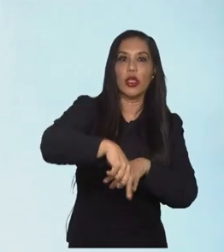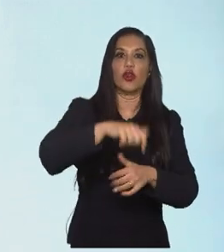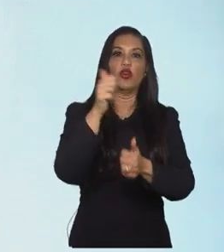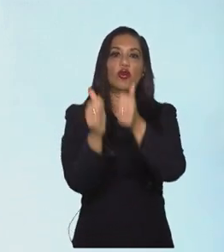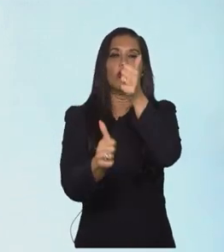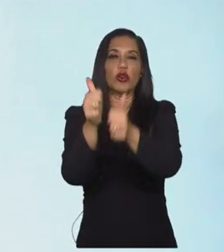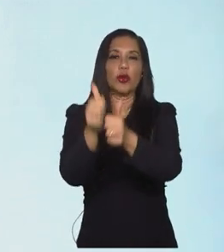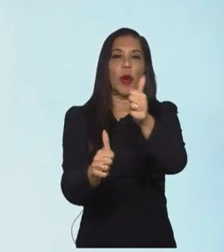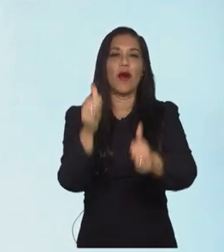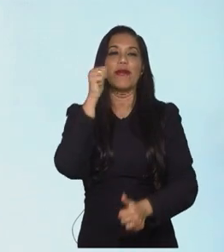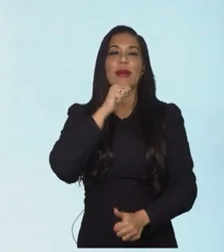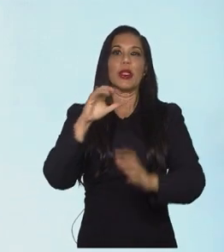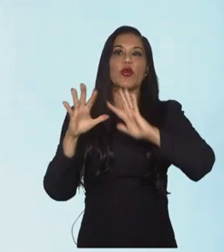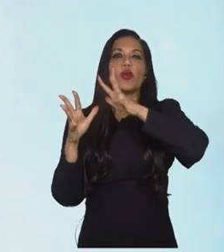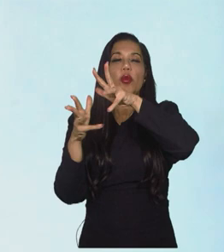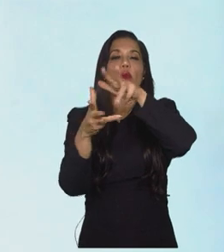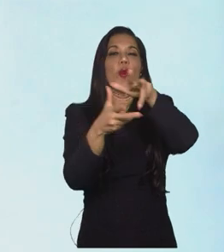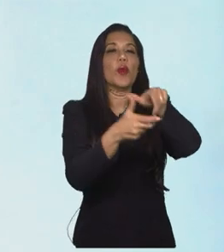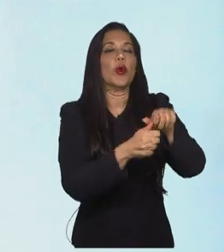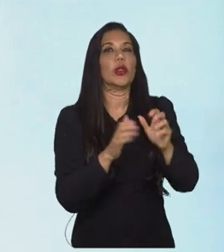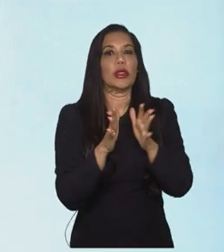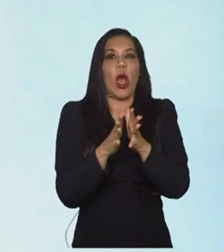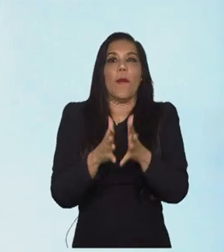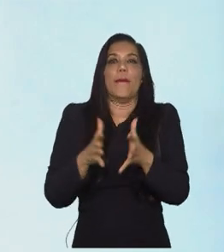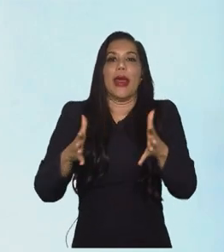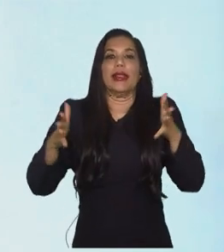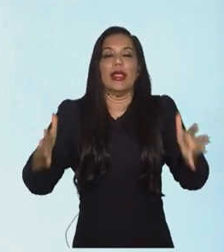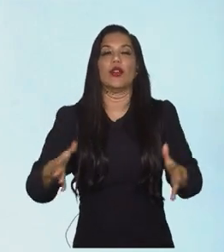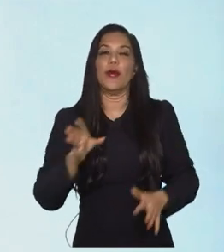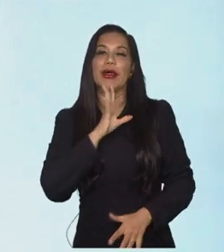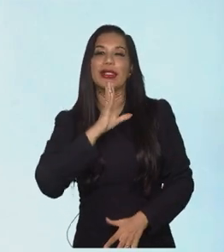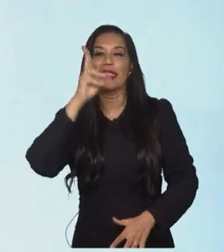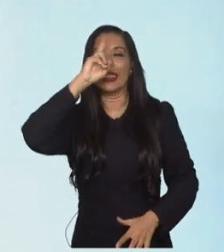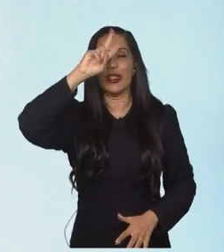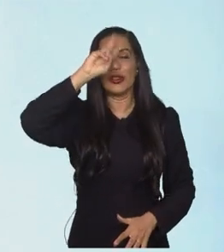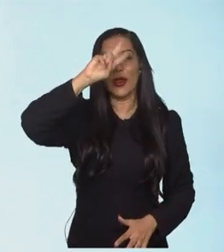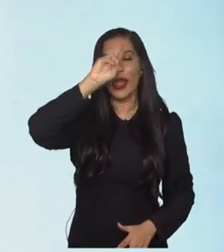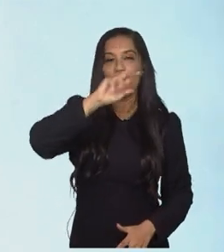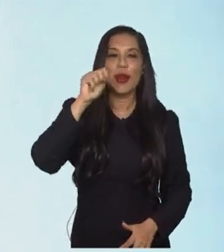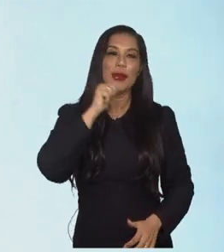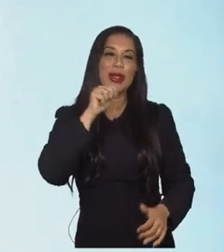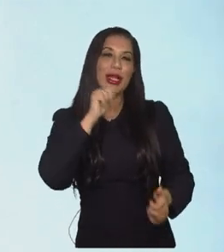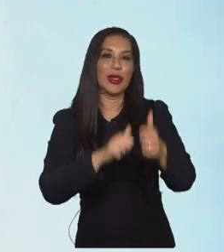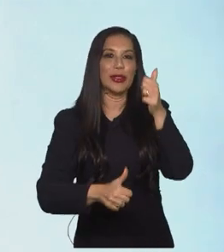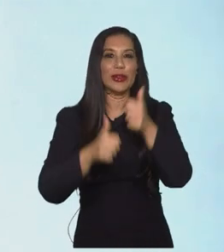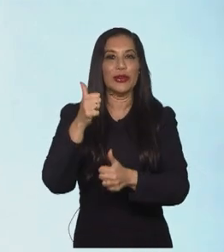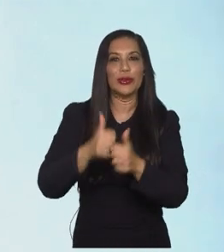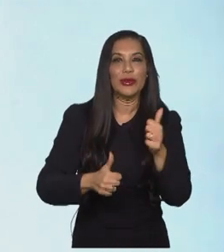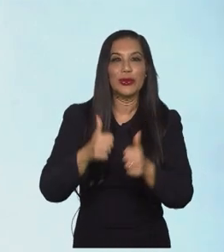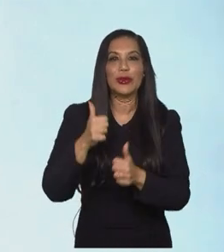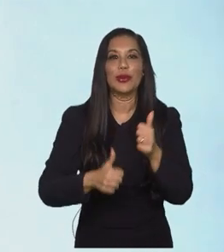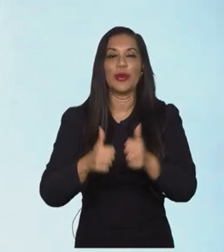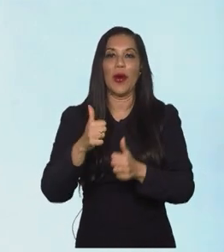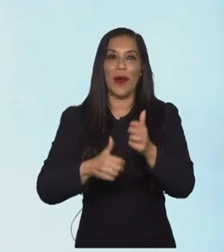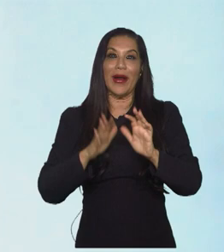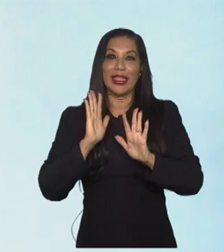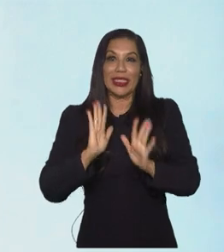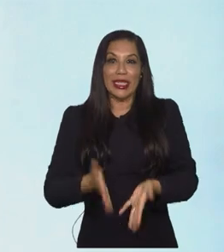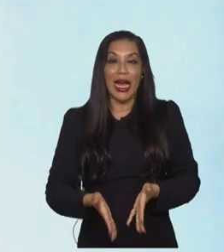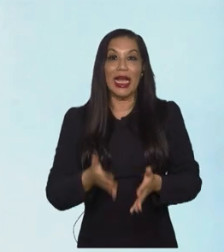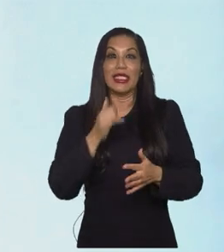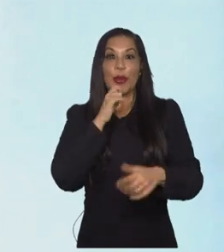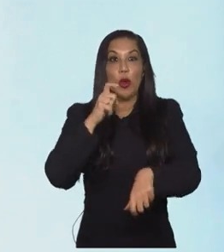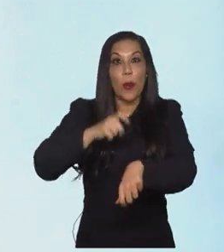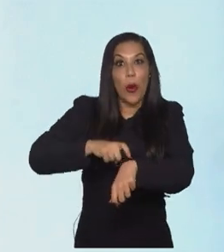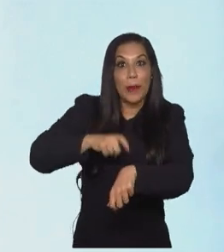Por todas as questões que a gente já conhece da história das mulheres no futebol, desde a proibição até esse